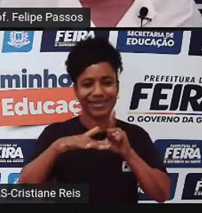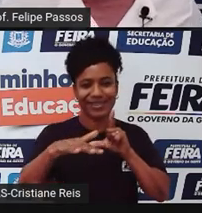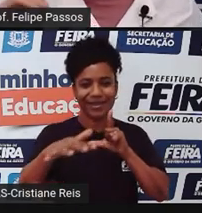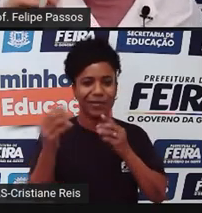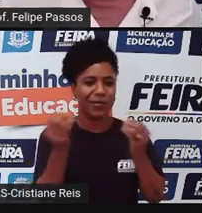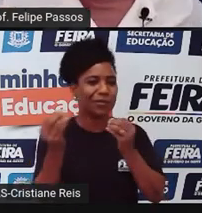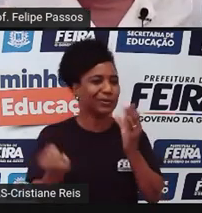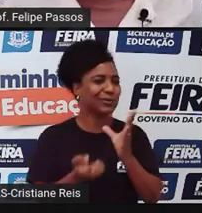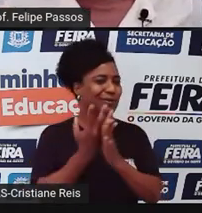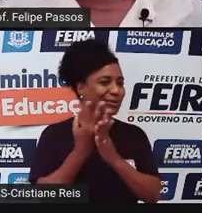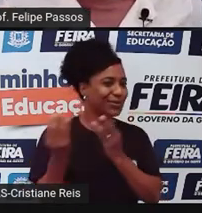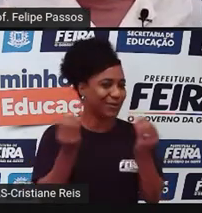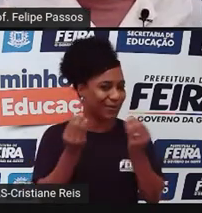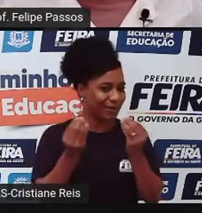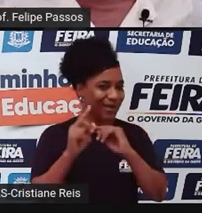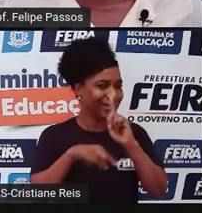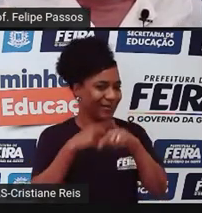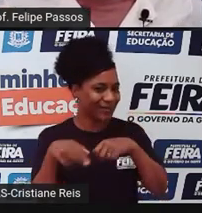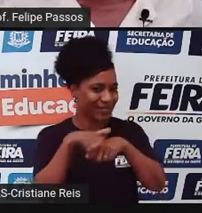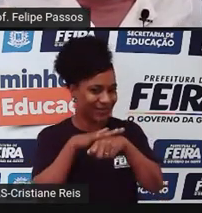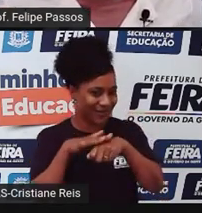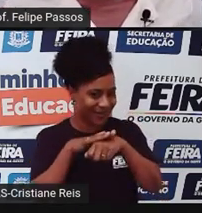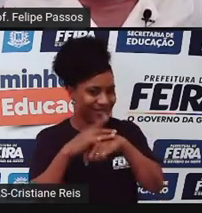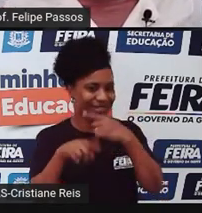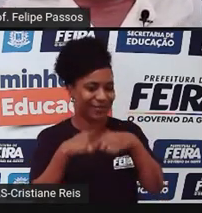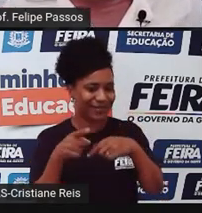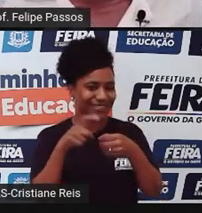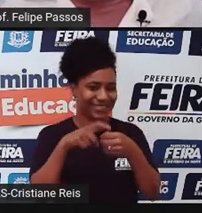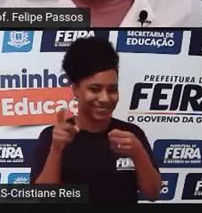a gente discute mais um pouquinho e se despede, tá bom?